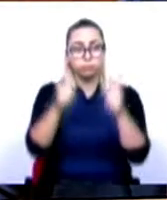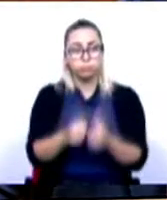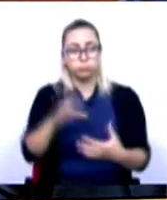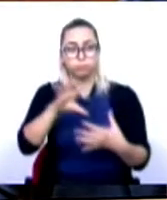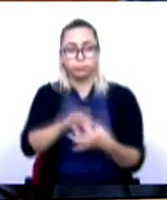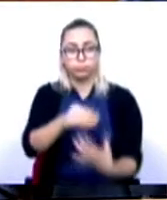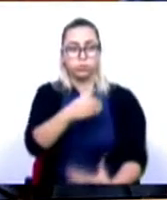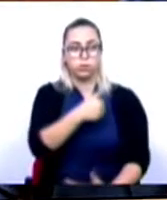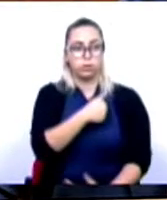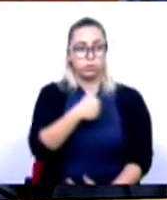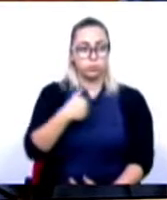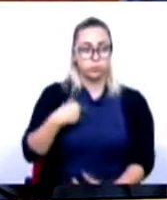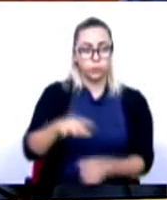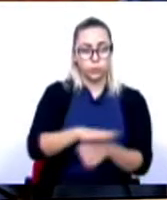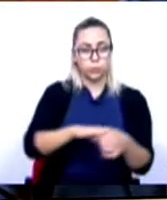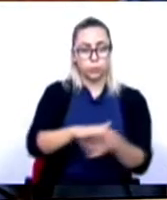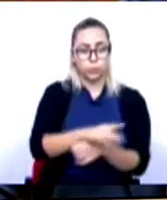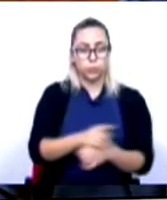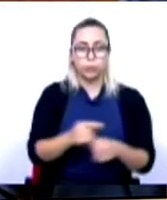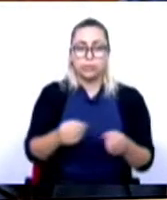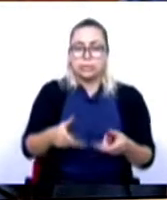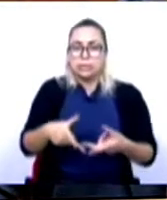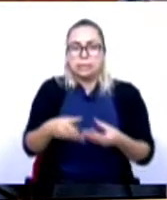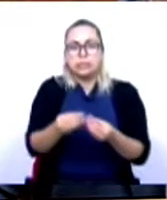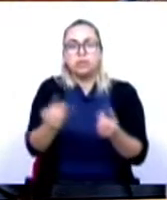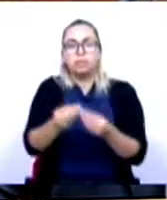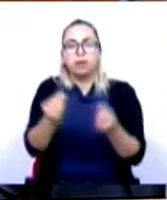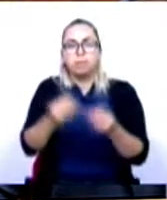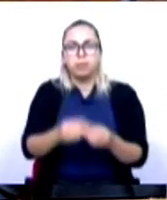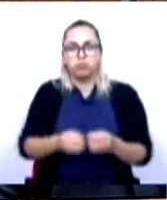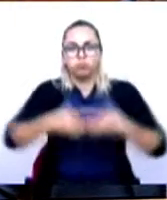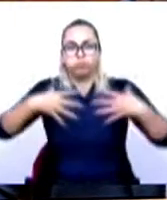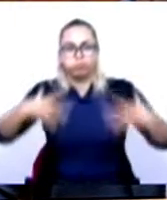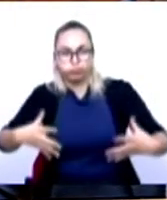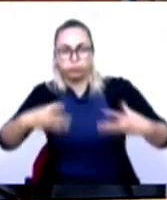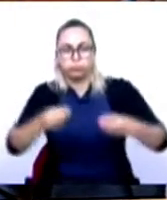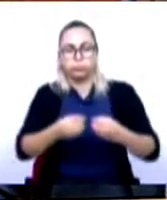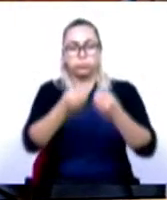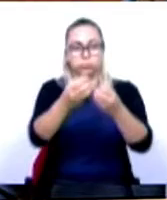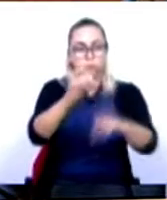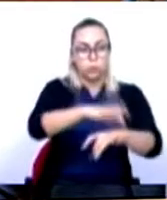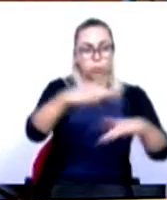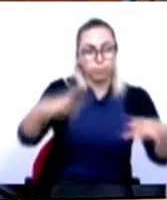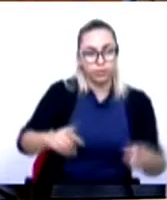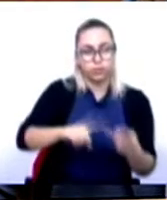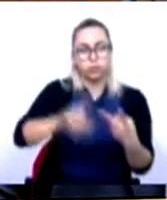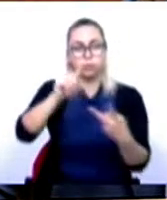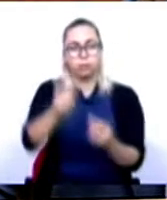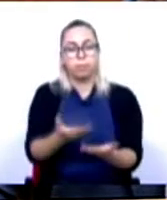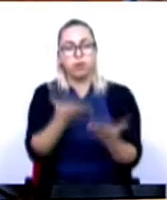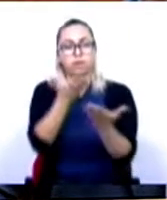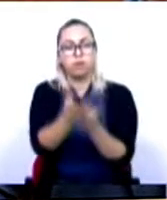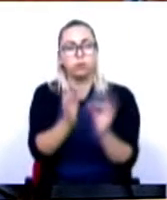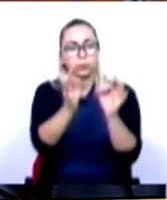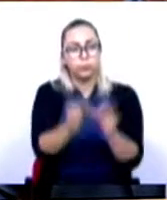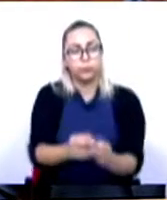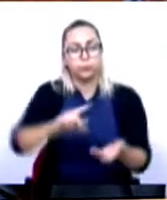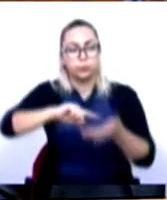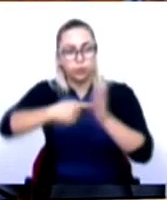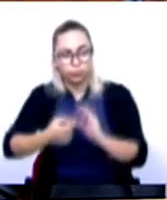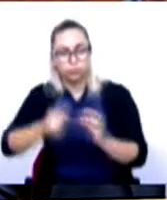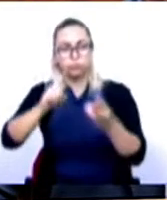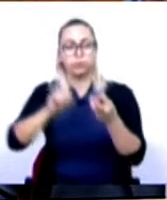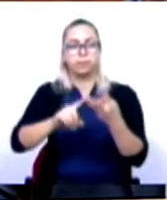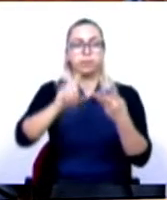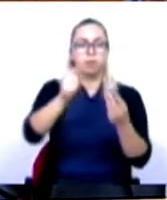da saúde. A substituição de equipamentos pesados nos hospitais, a internalização de meios complementares de diagnóstico e terapêutica, o investimento